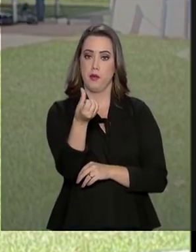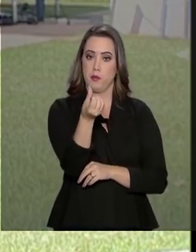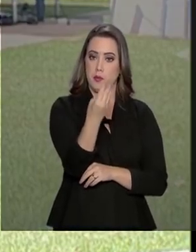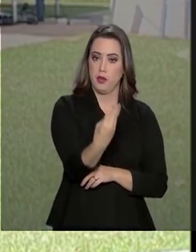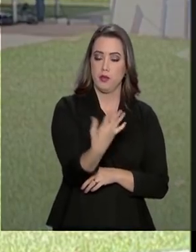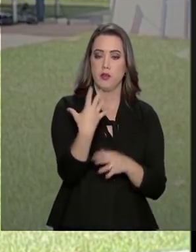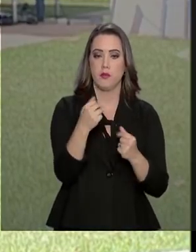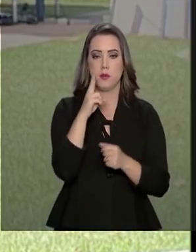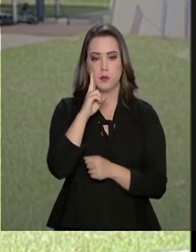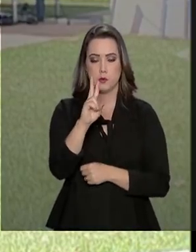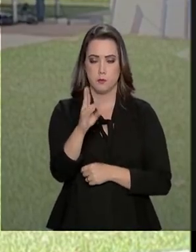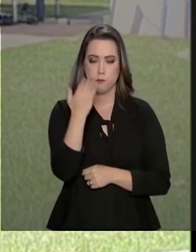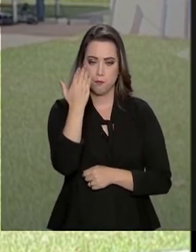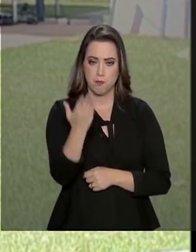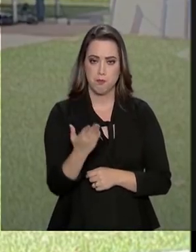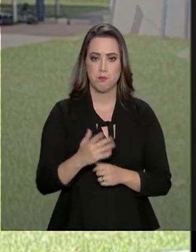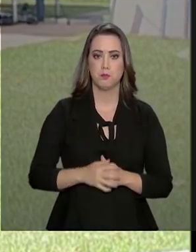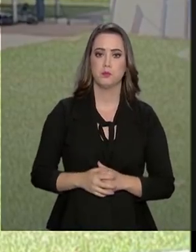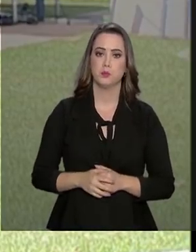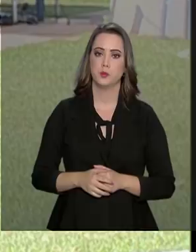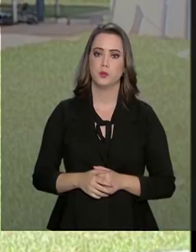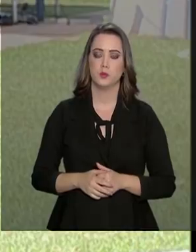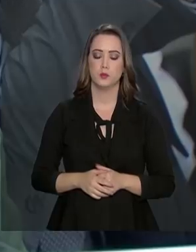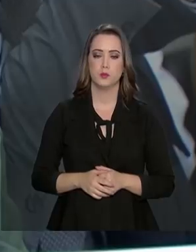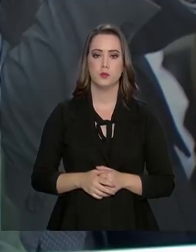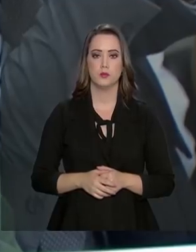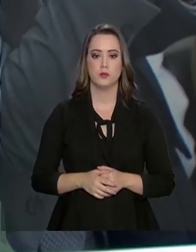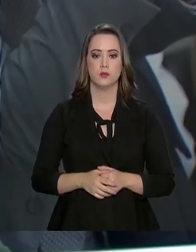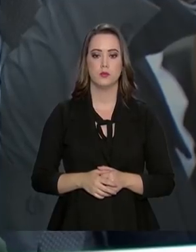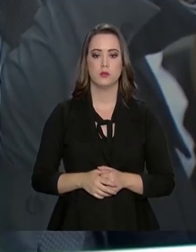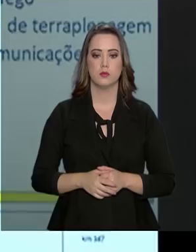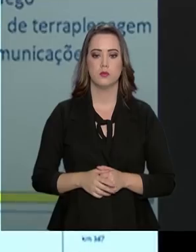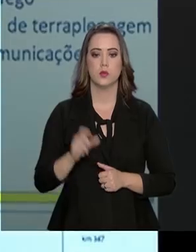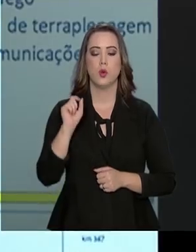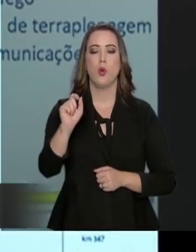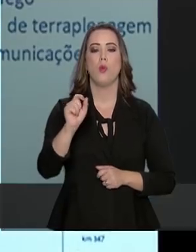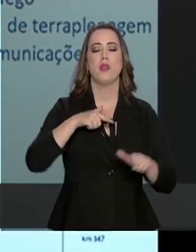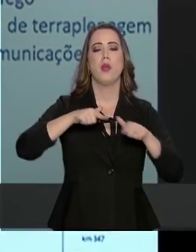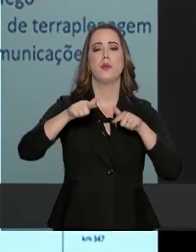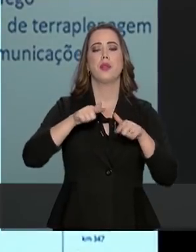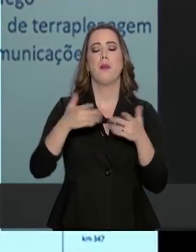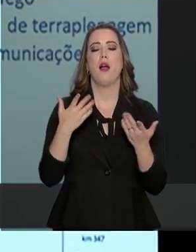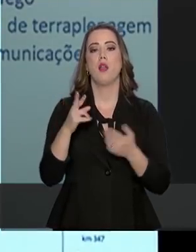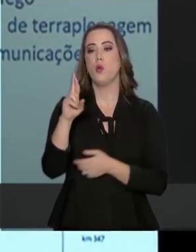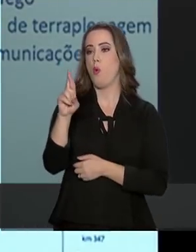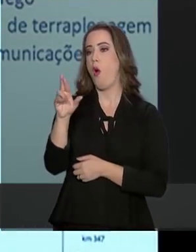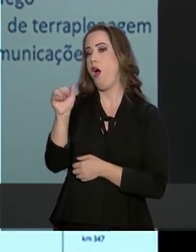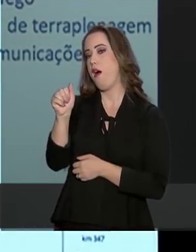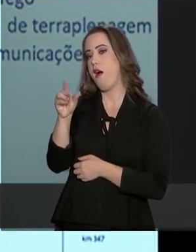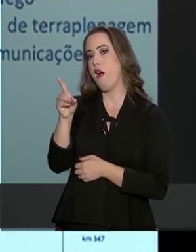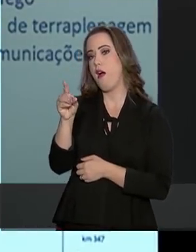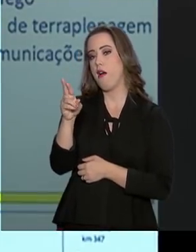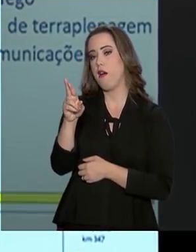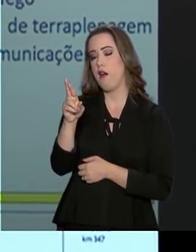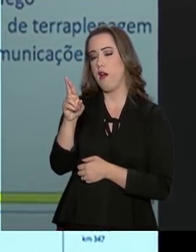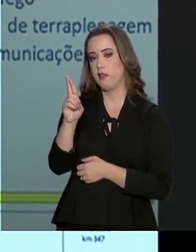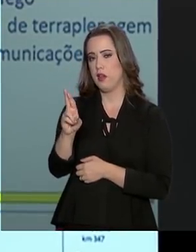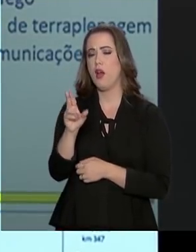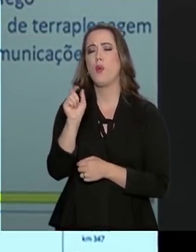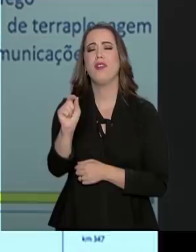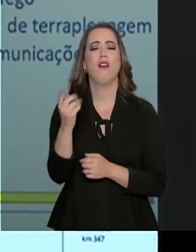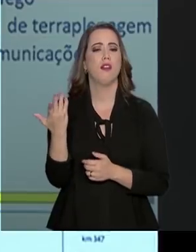disse então o general Vianna Rabelo O que é a operação radar? Nós estamos na segunda versão